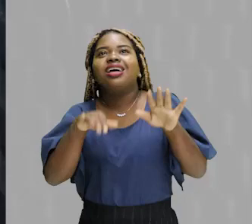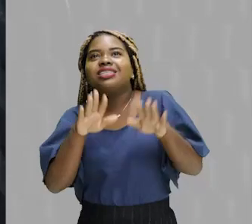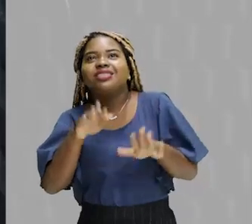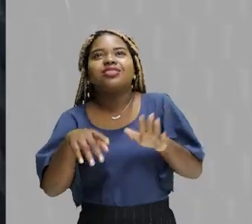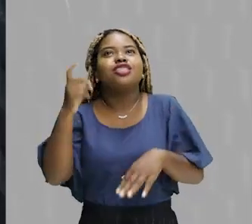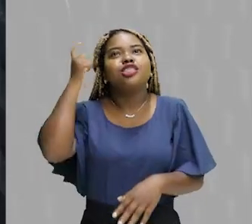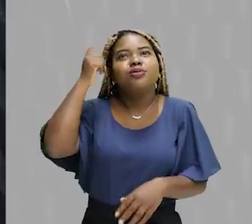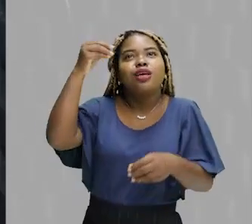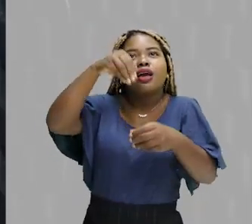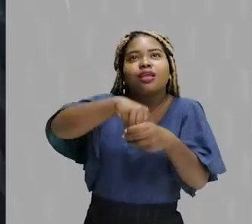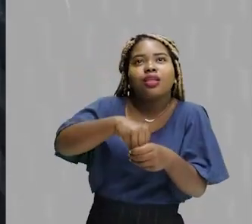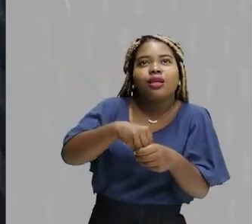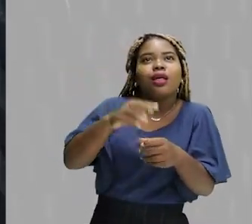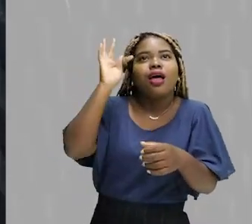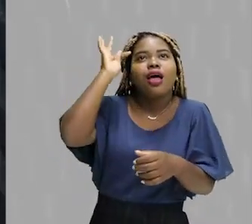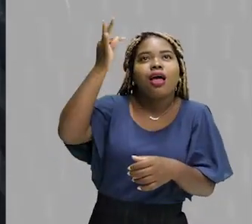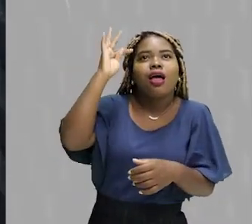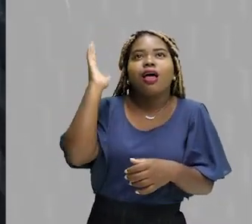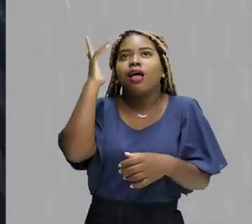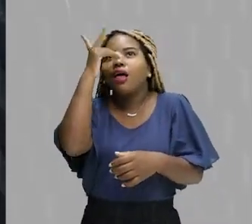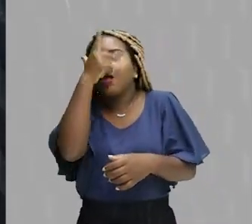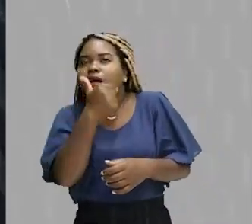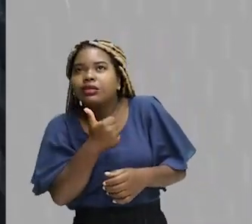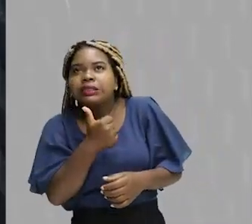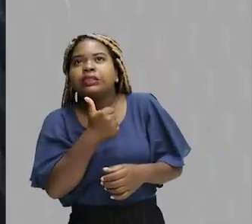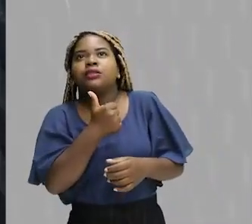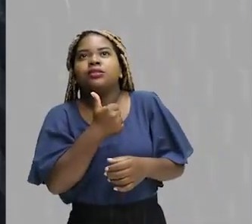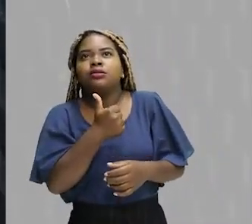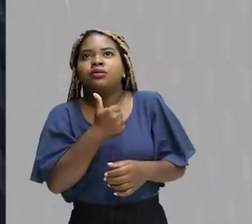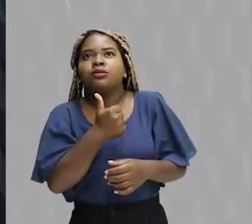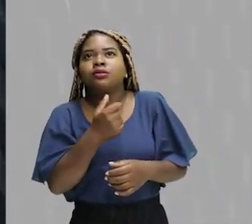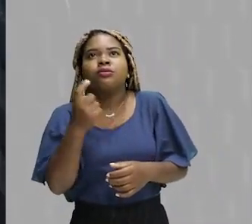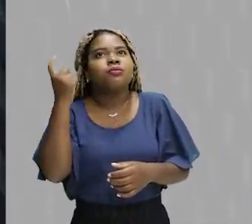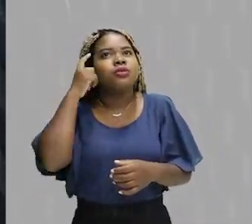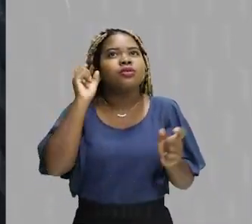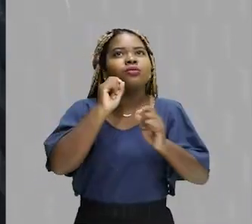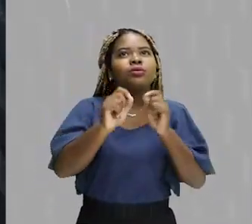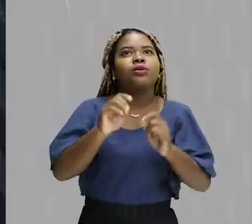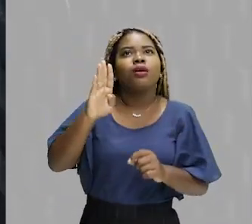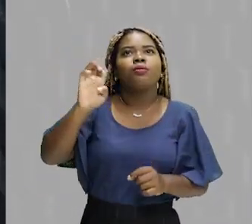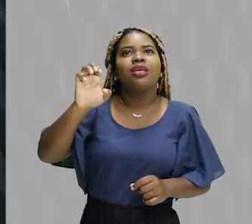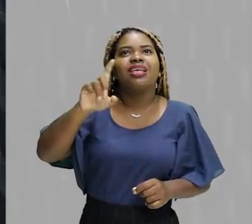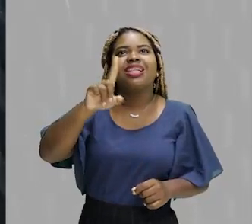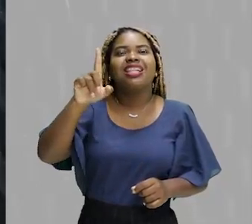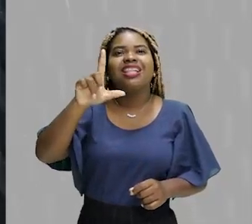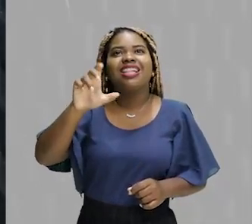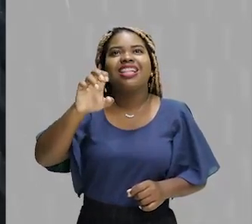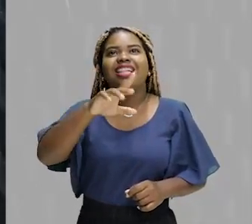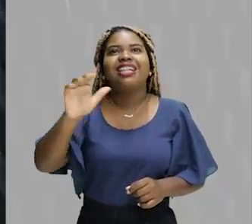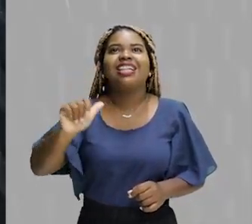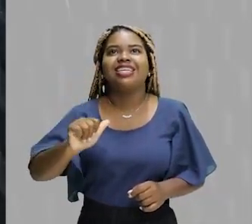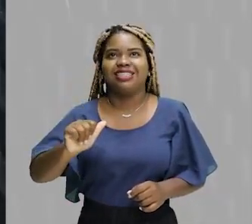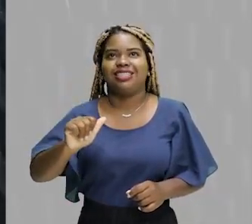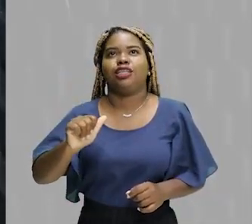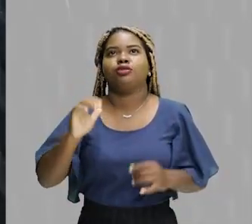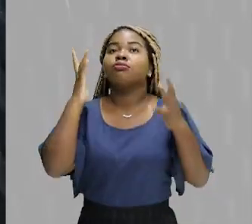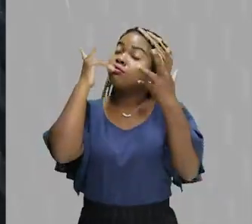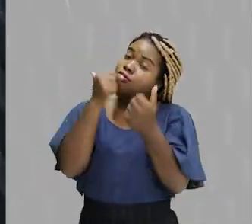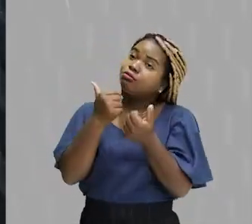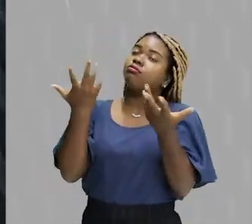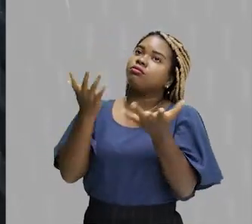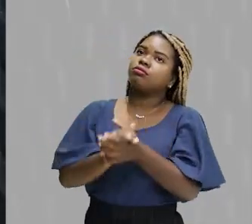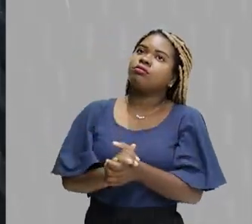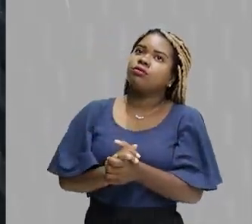Eu acho até graça isso. Vocês sempre falam em beleza. Nós já temos no senso comum clínica estética, clínica relacionada à beleza.